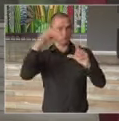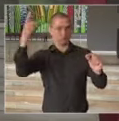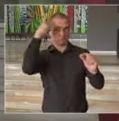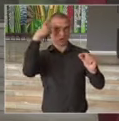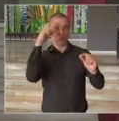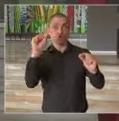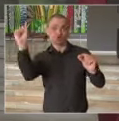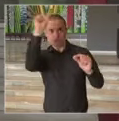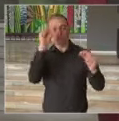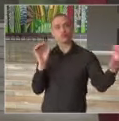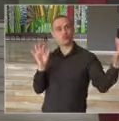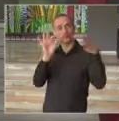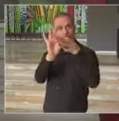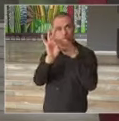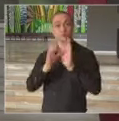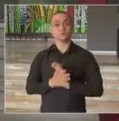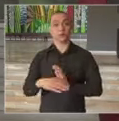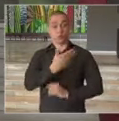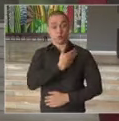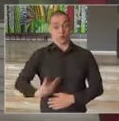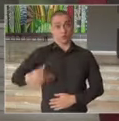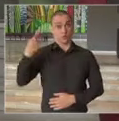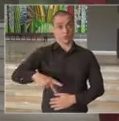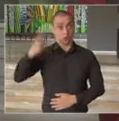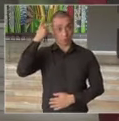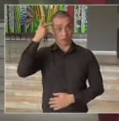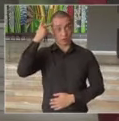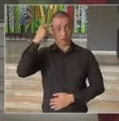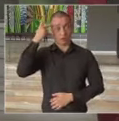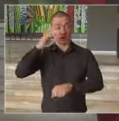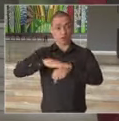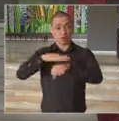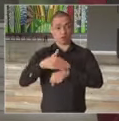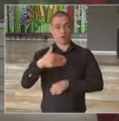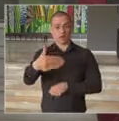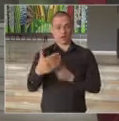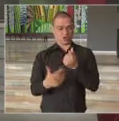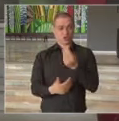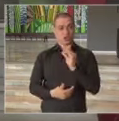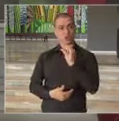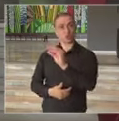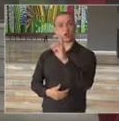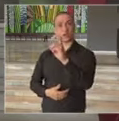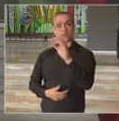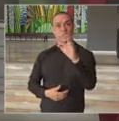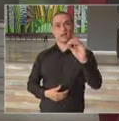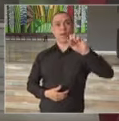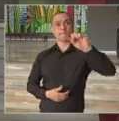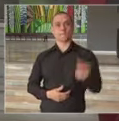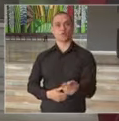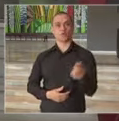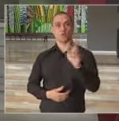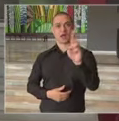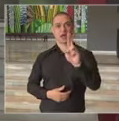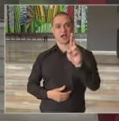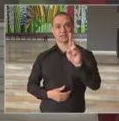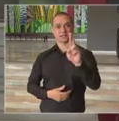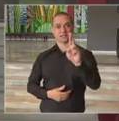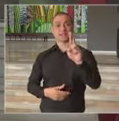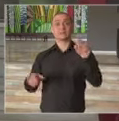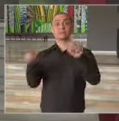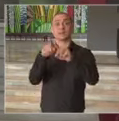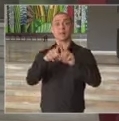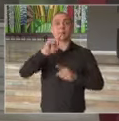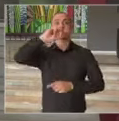Paulo. O Governo do Estado vai repassar meio milhão de reais e doar mil camas e